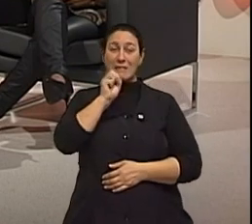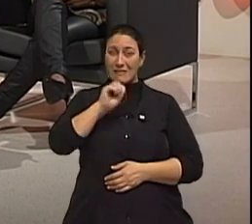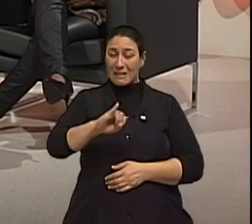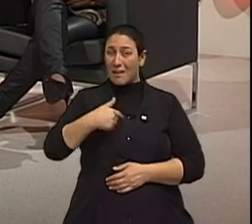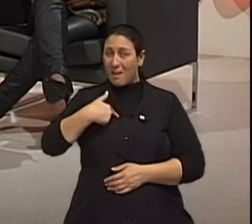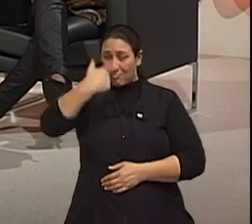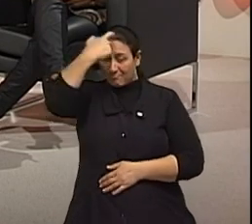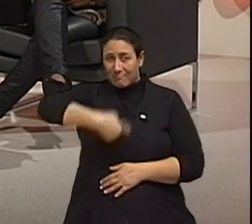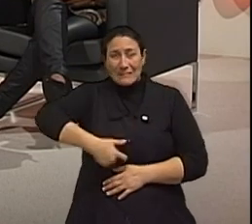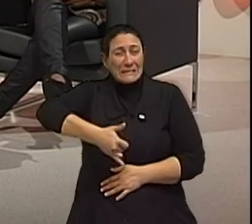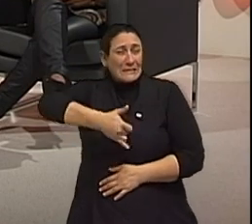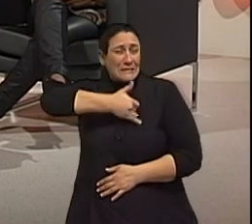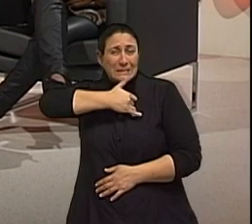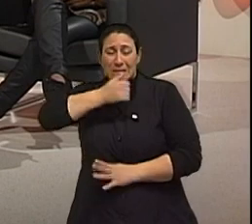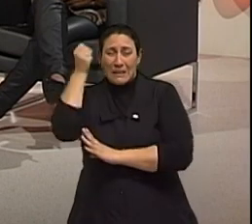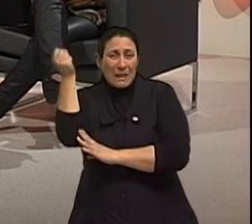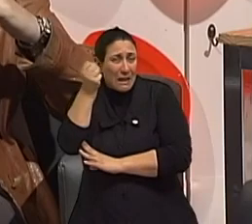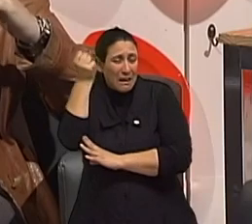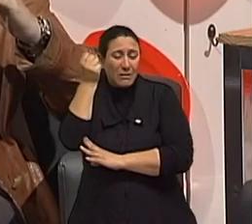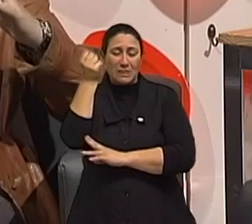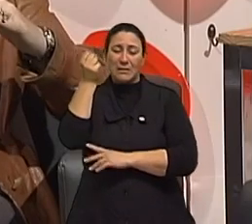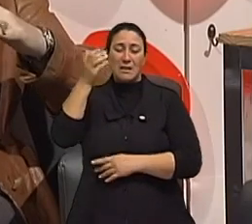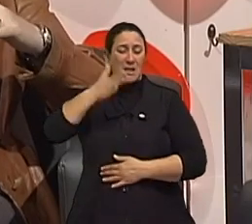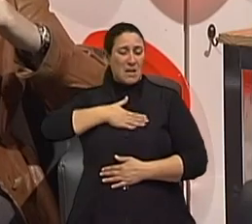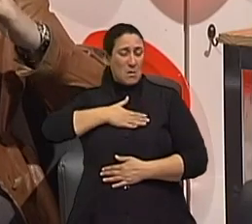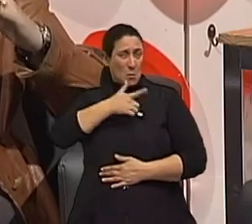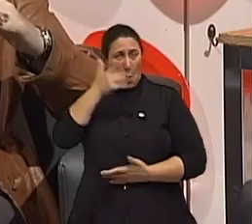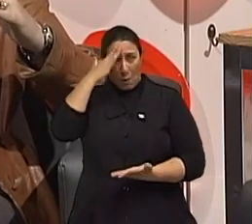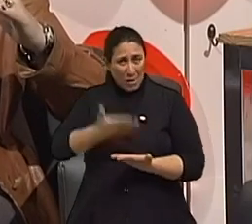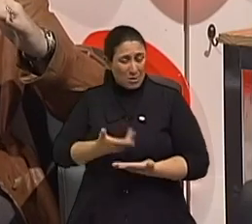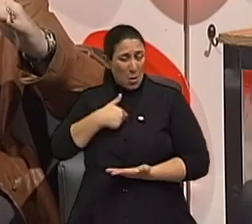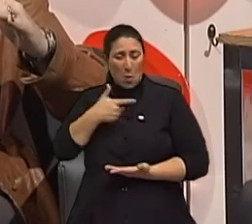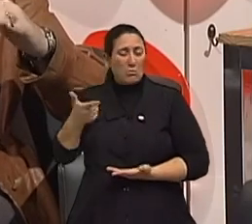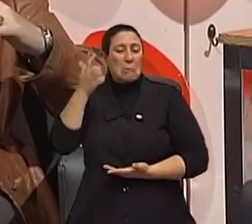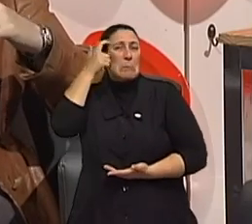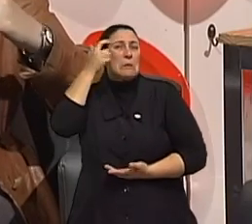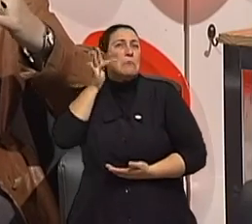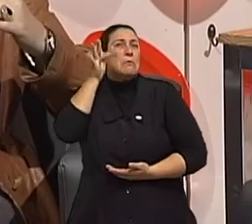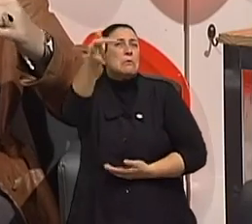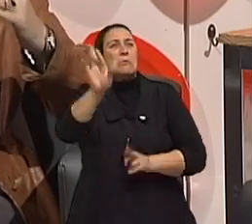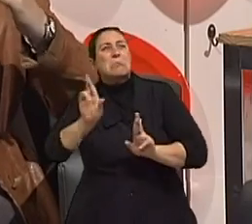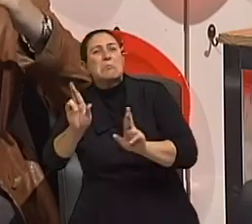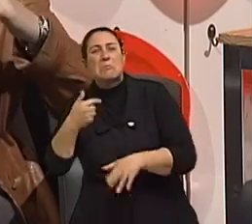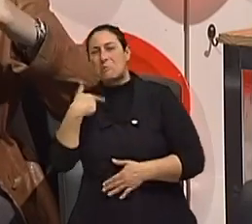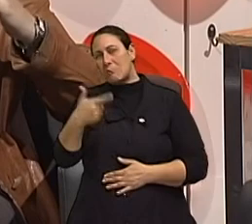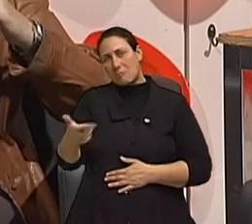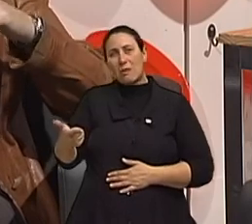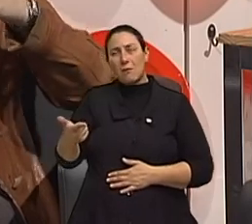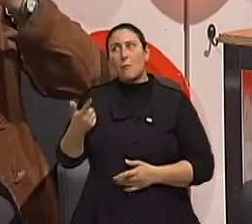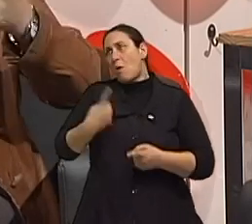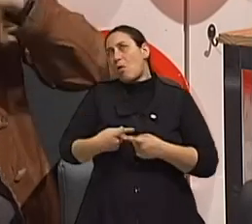conta, quando a falta de expectativa, de confiança e de aposta no futuro, num amanhã, que